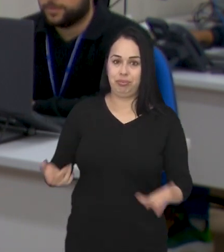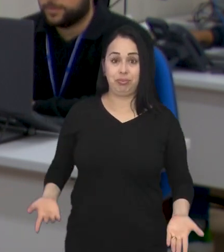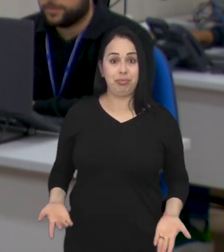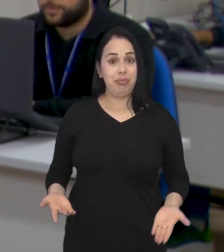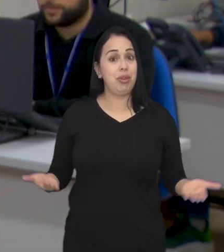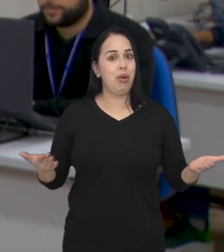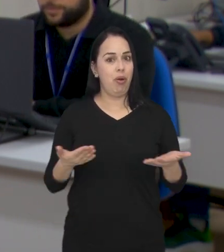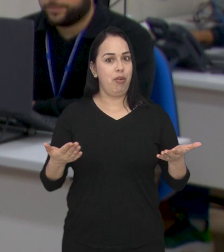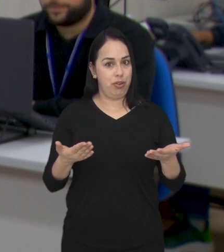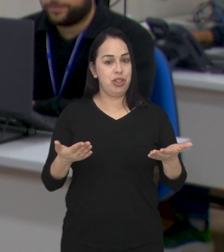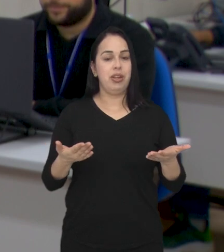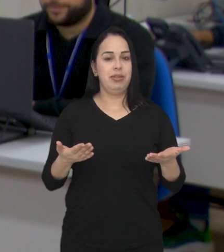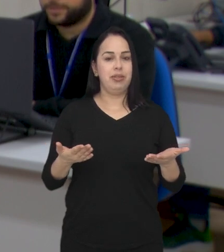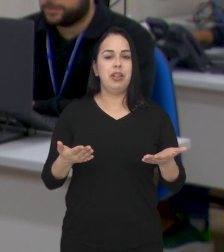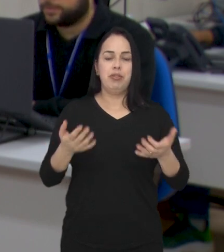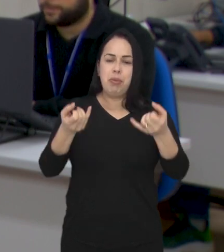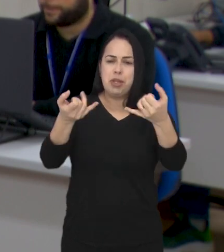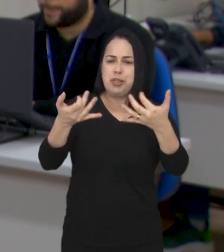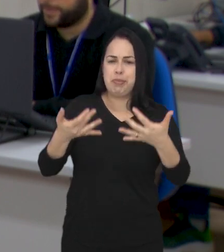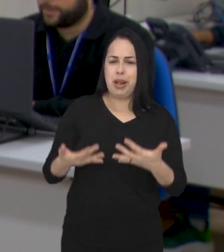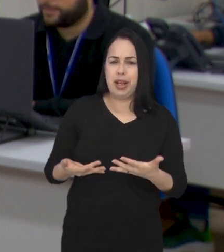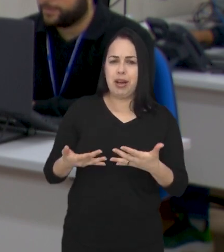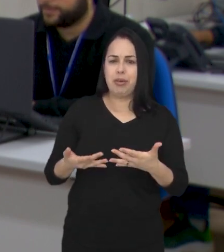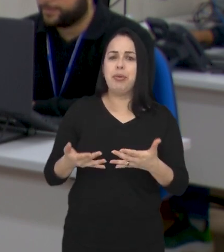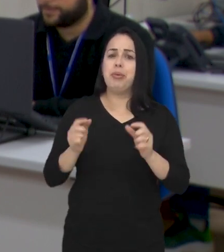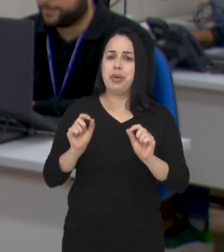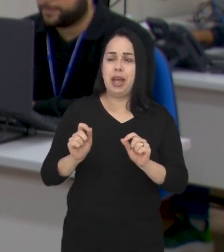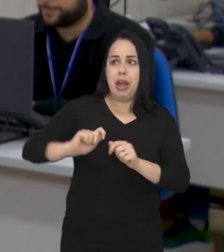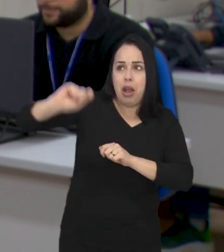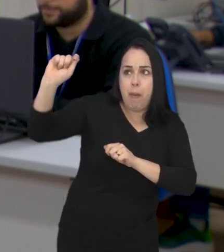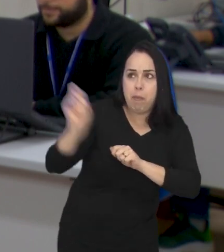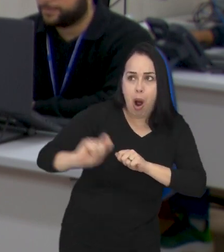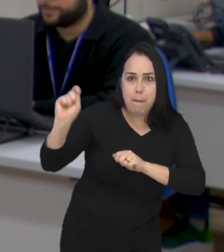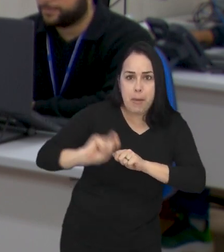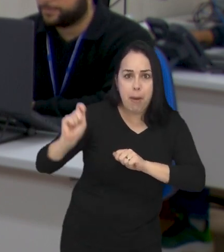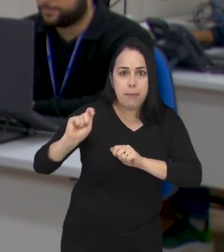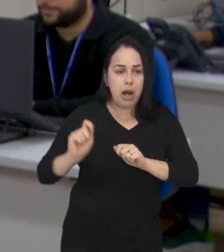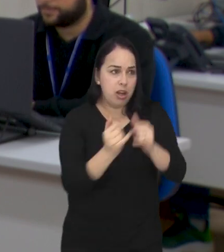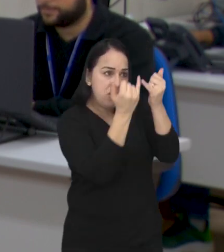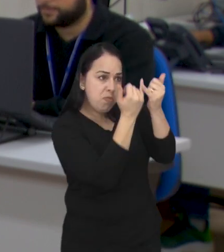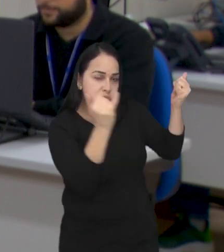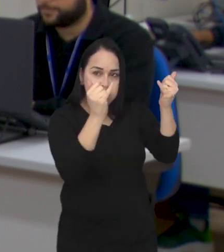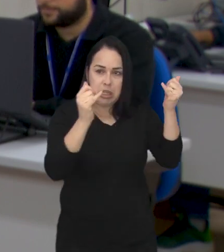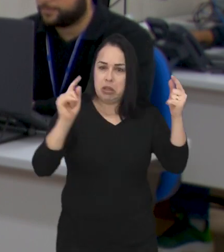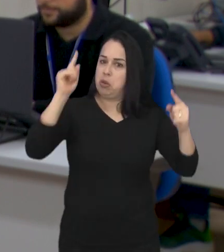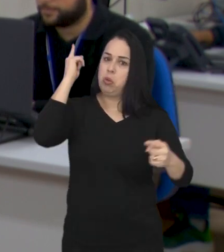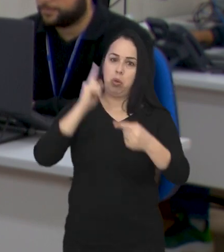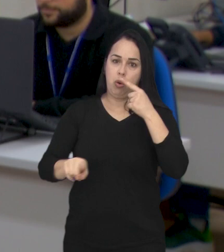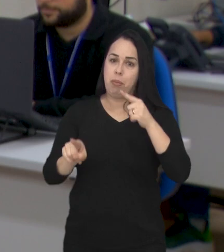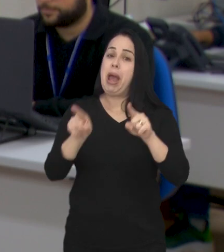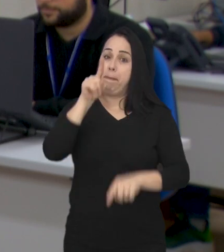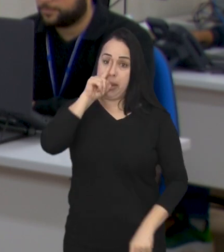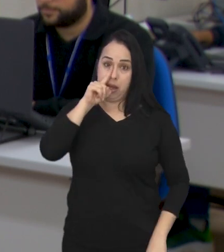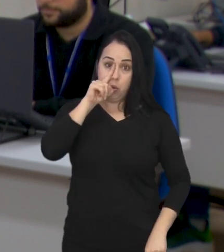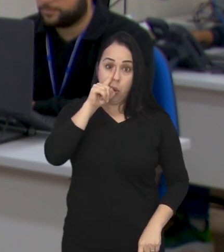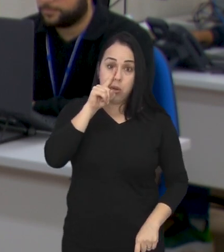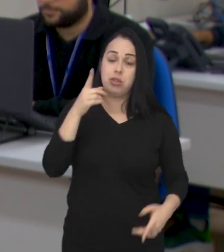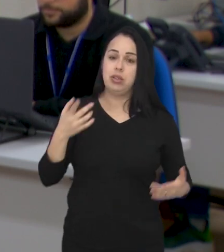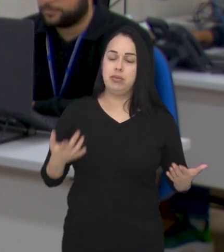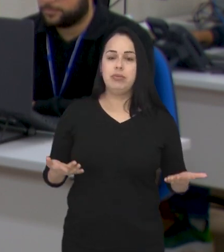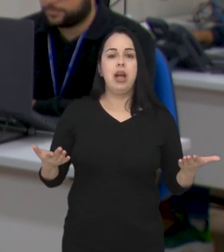cidade. Hoje, inclusive, vamos comentar sobre os perigos de soltar pipa perto da rede elétrica e com materiais não